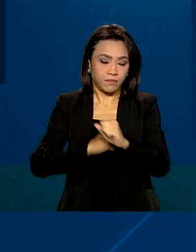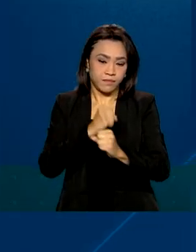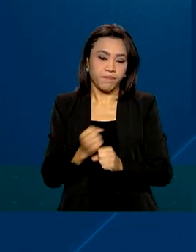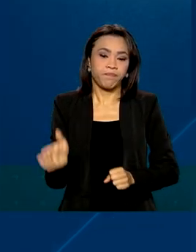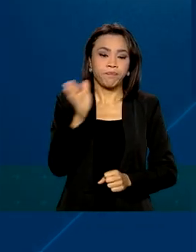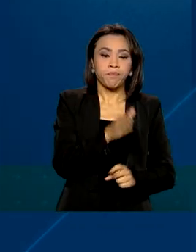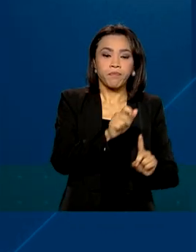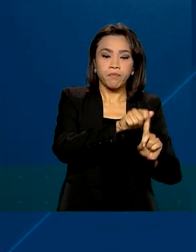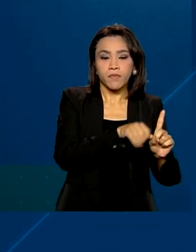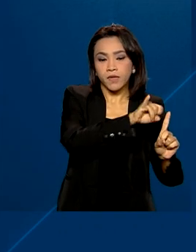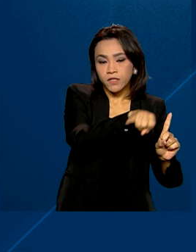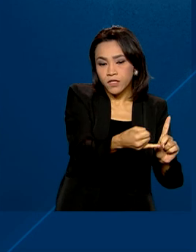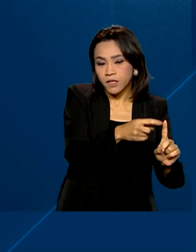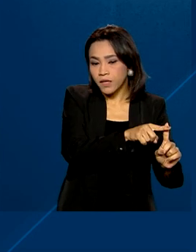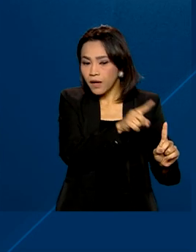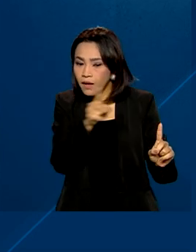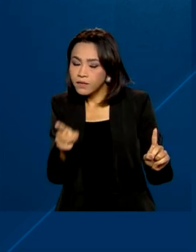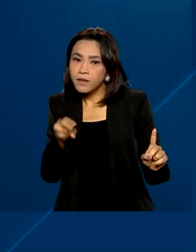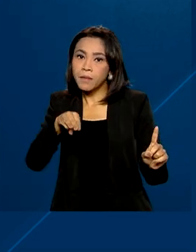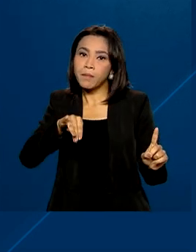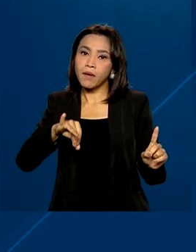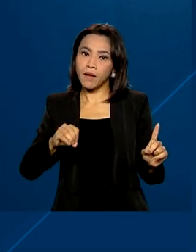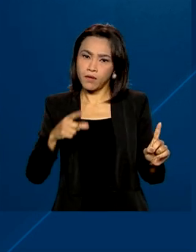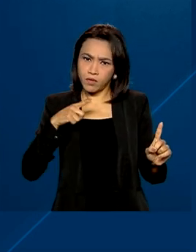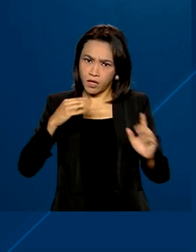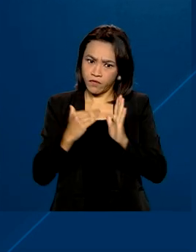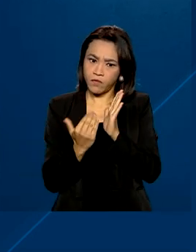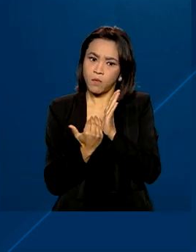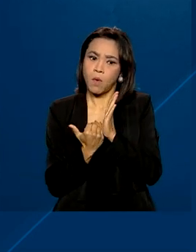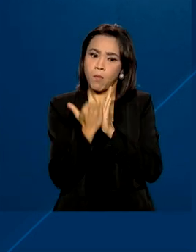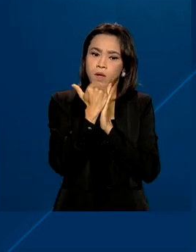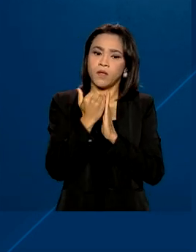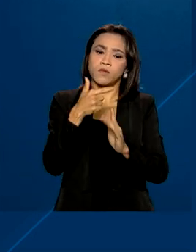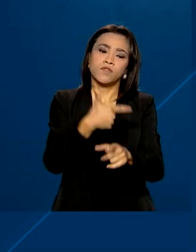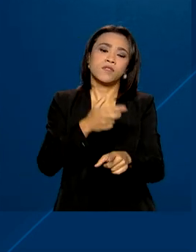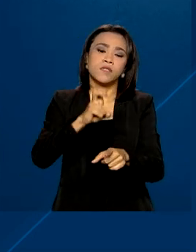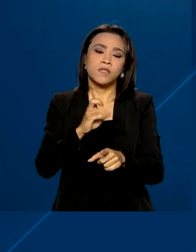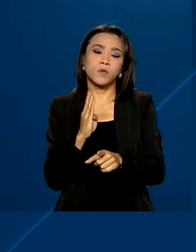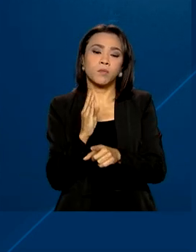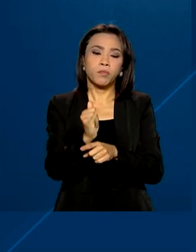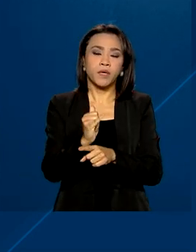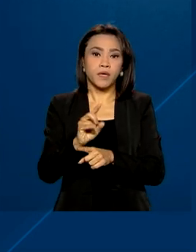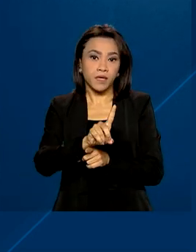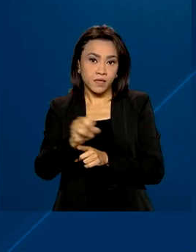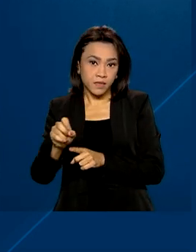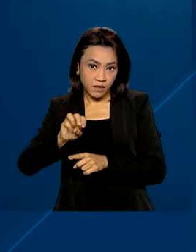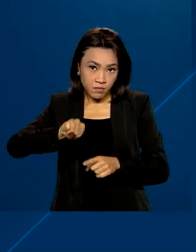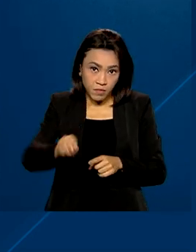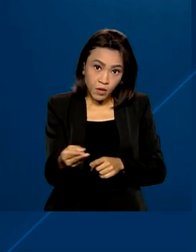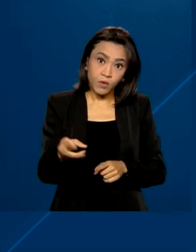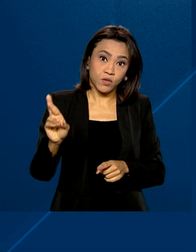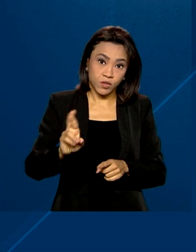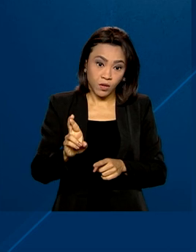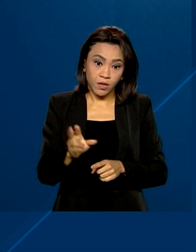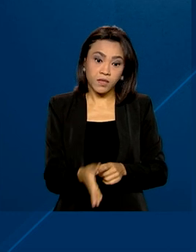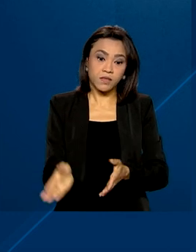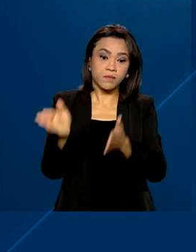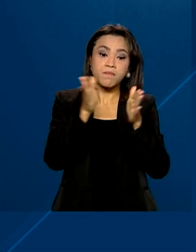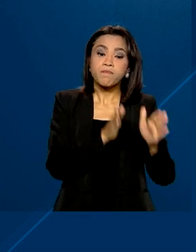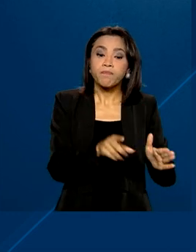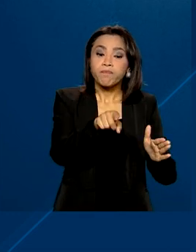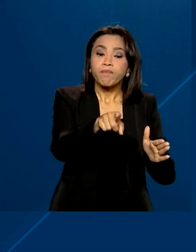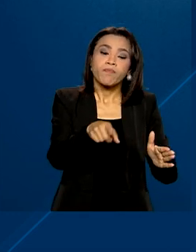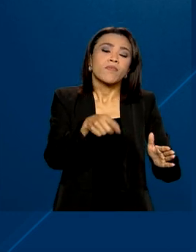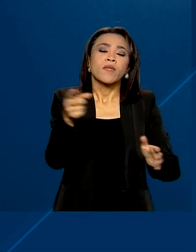janeiro a maio, a balança comercial também registrou superávit de 25 bilhões e 100 milhões de dólares. As exportações